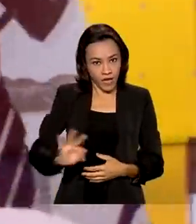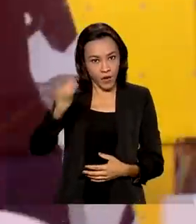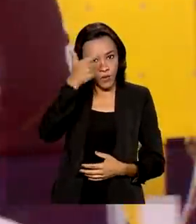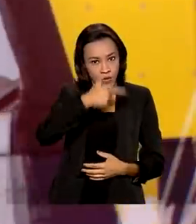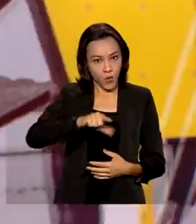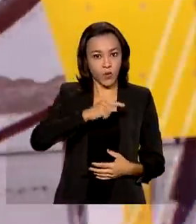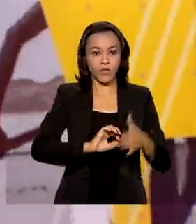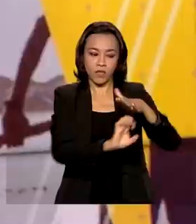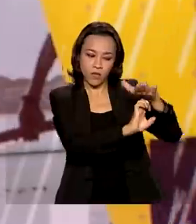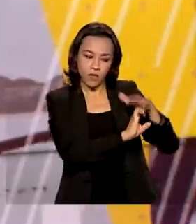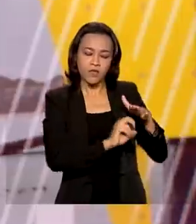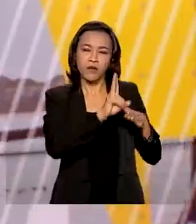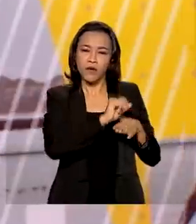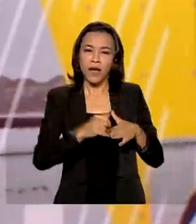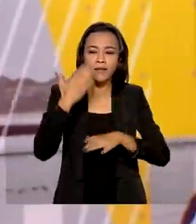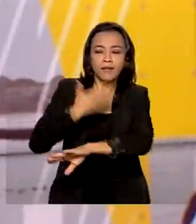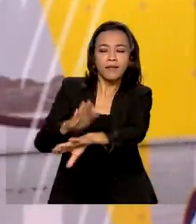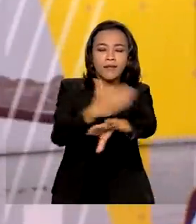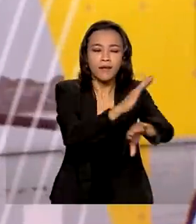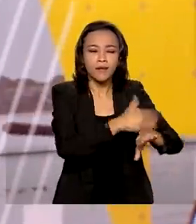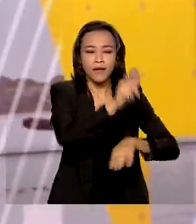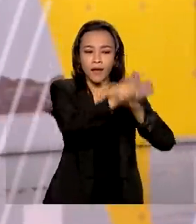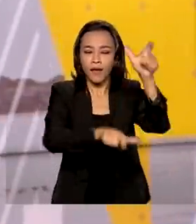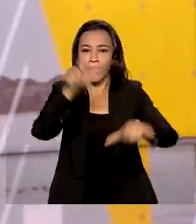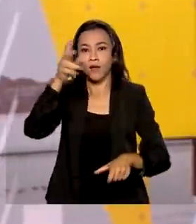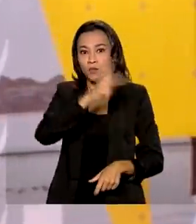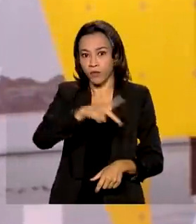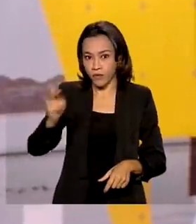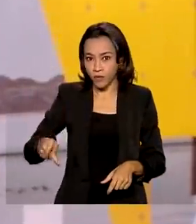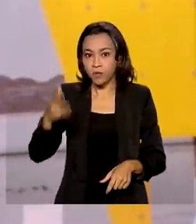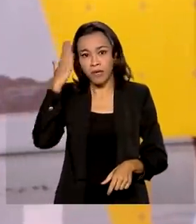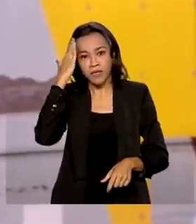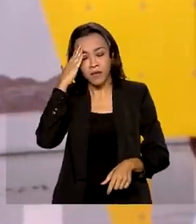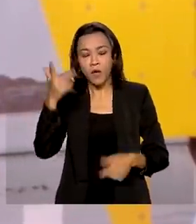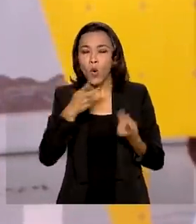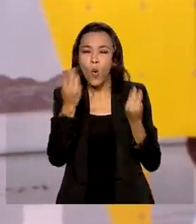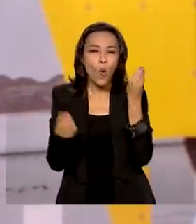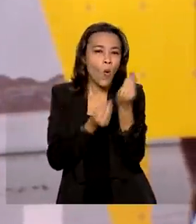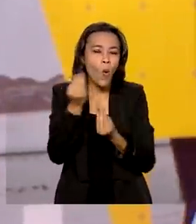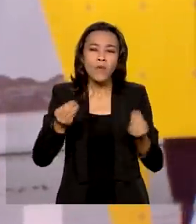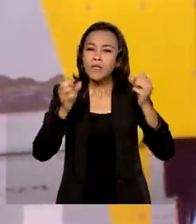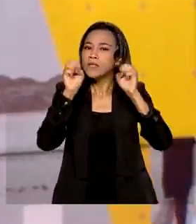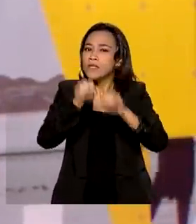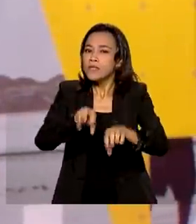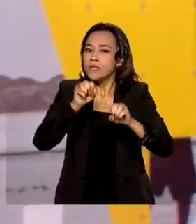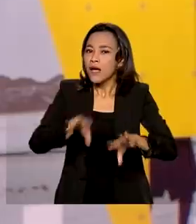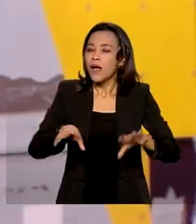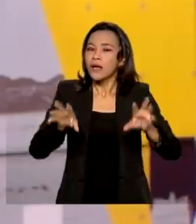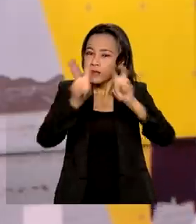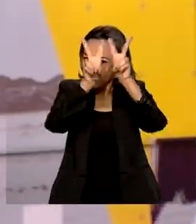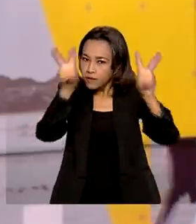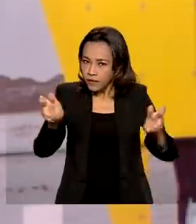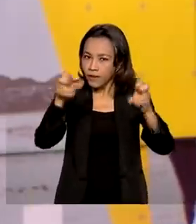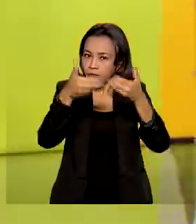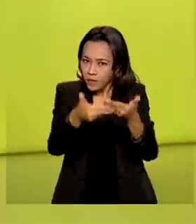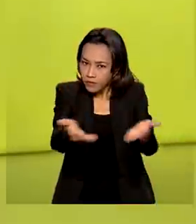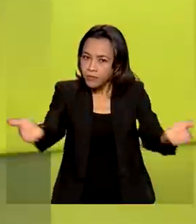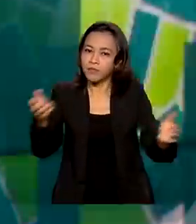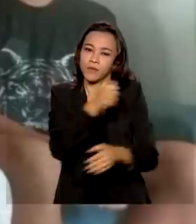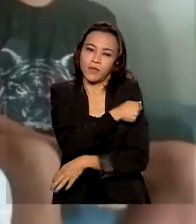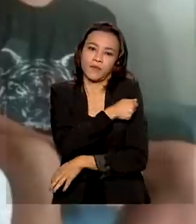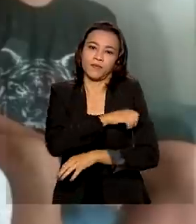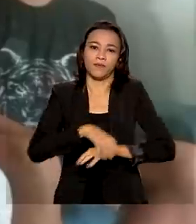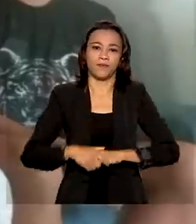professores das redes de ensino público e privada para abordar o assunto com os alunos, que serão os futuros consumidores.